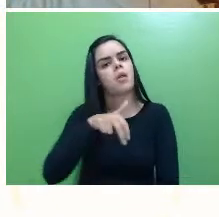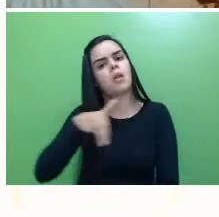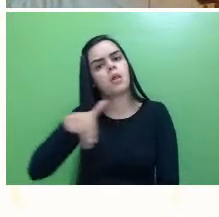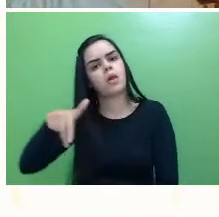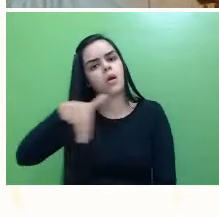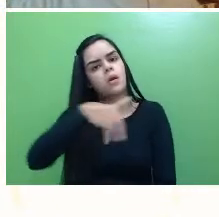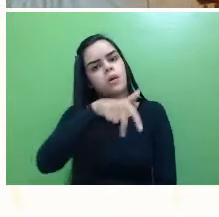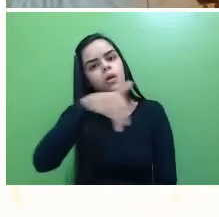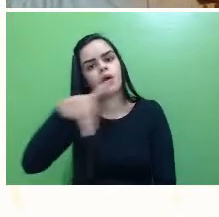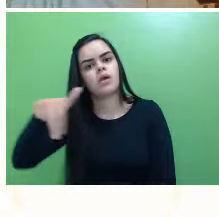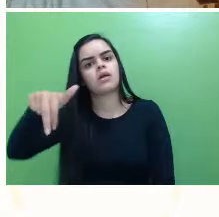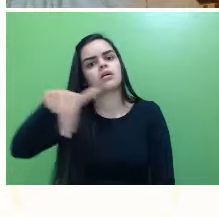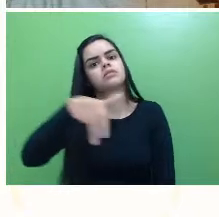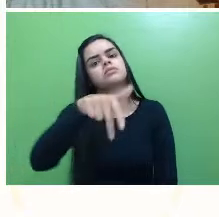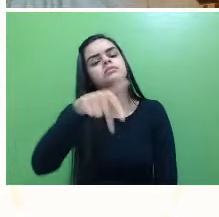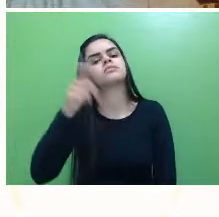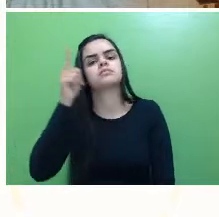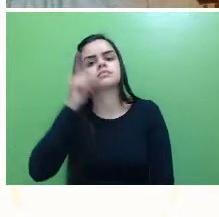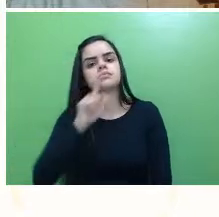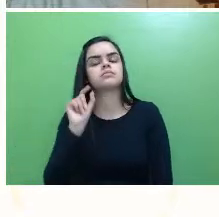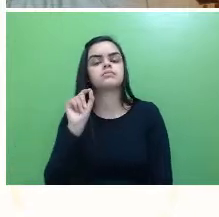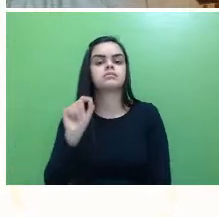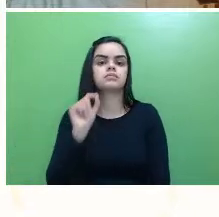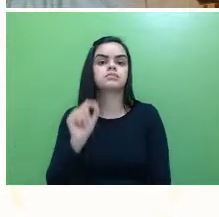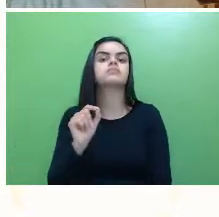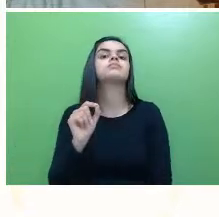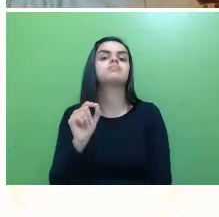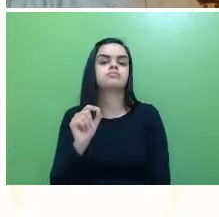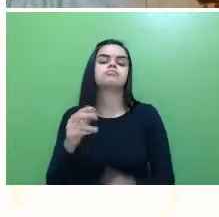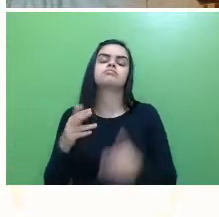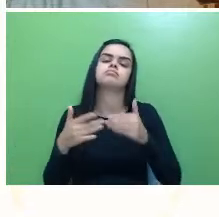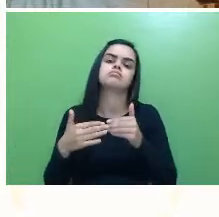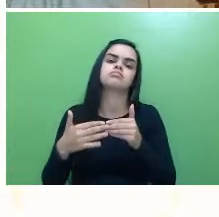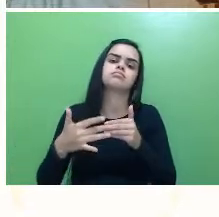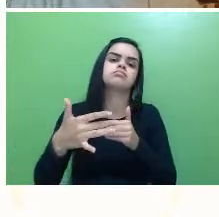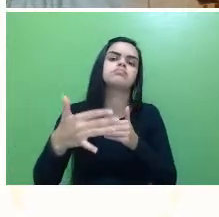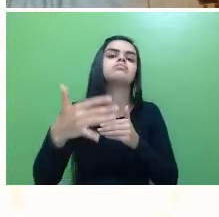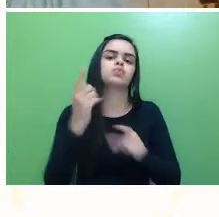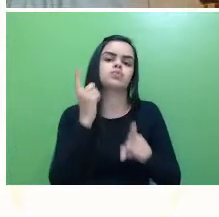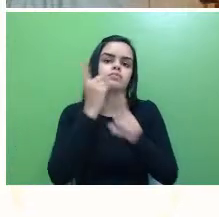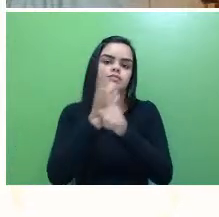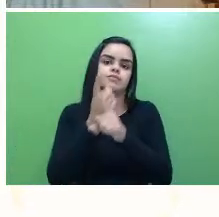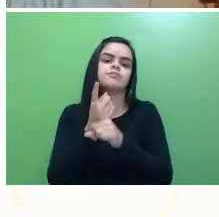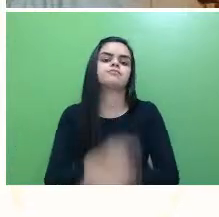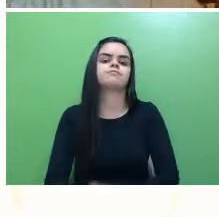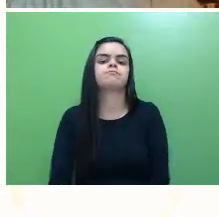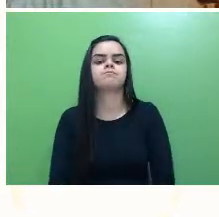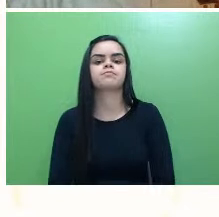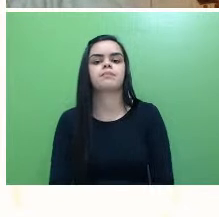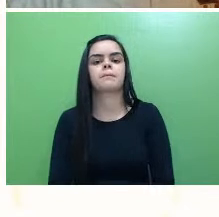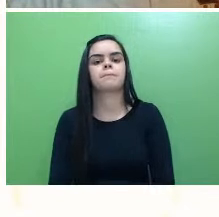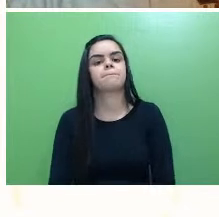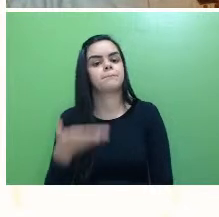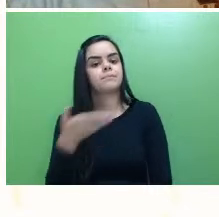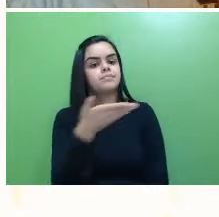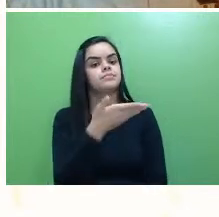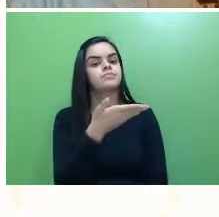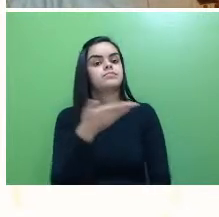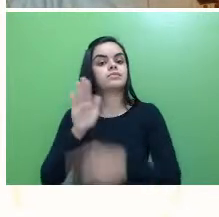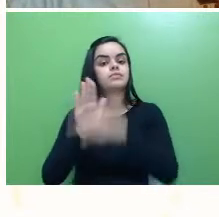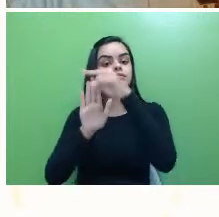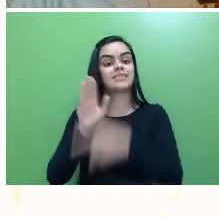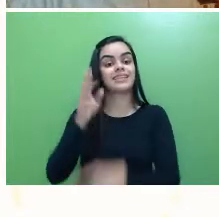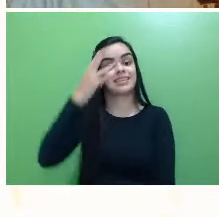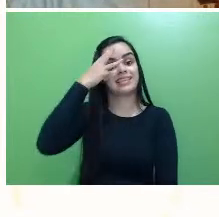aí seguir sem nenhum problema ao longo do encontro. A programação, como eu disse, Foram três